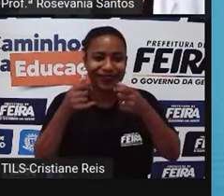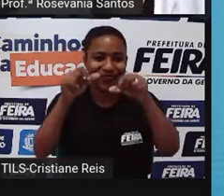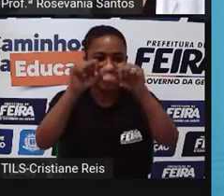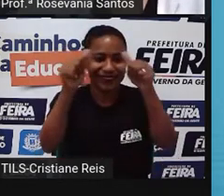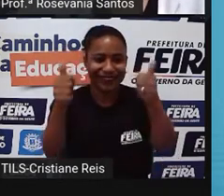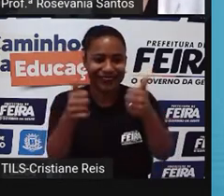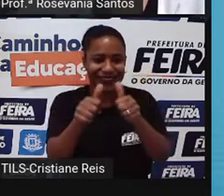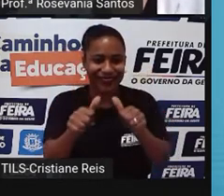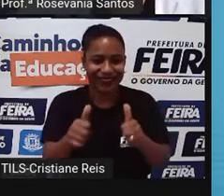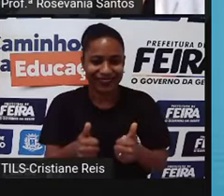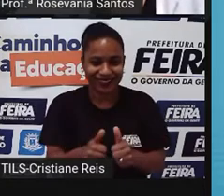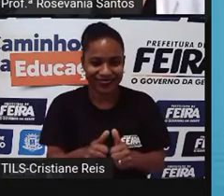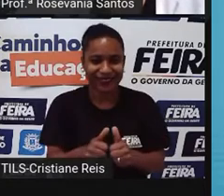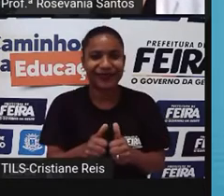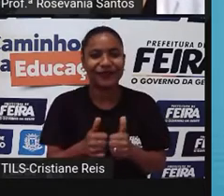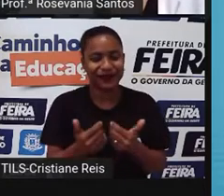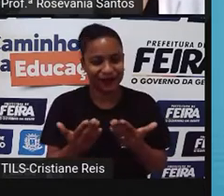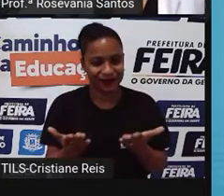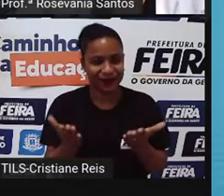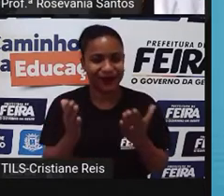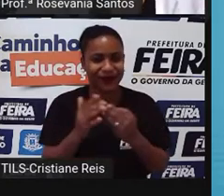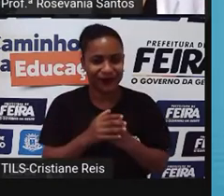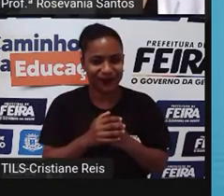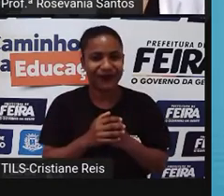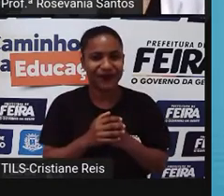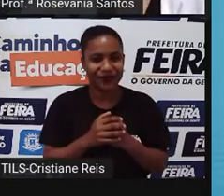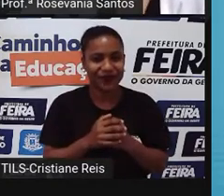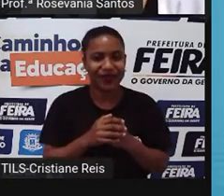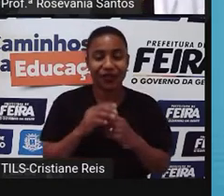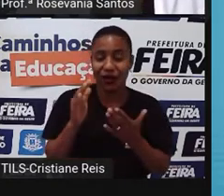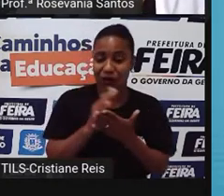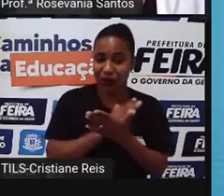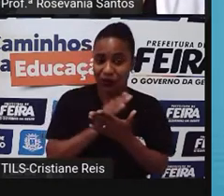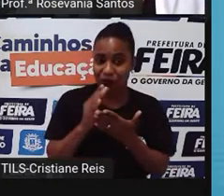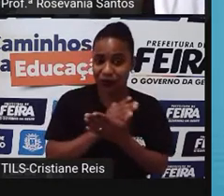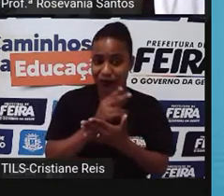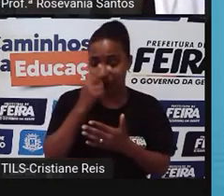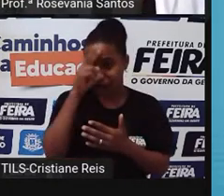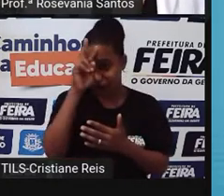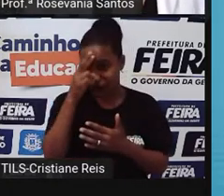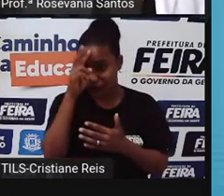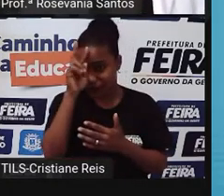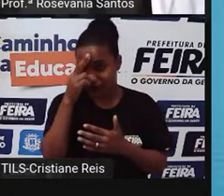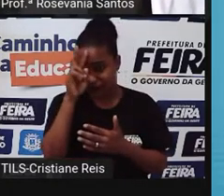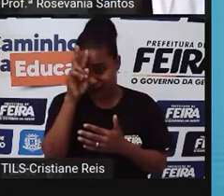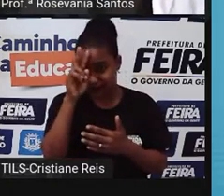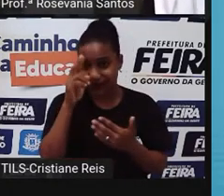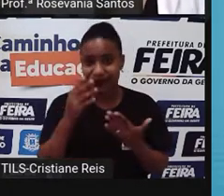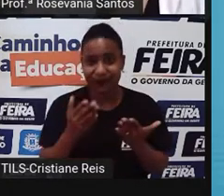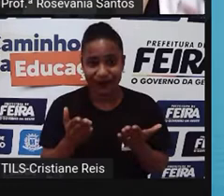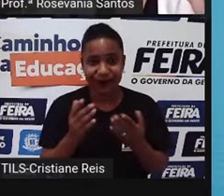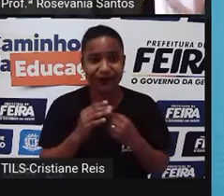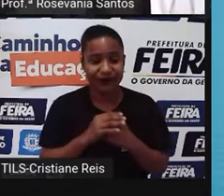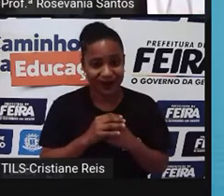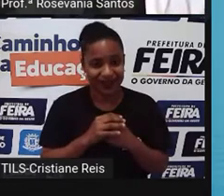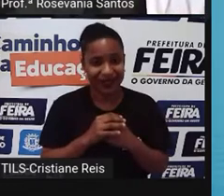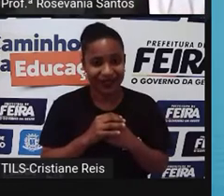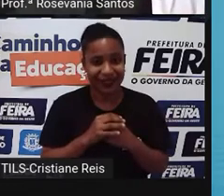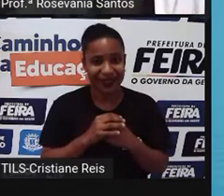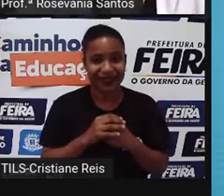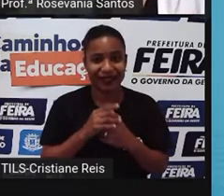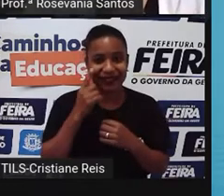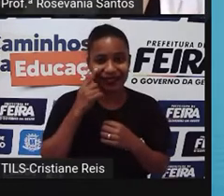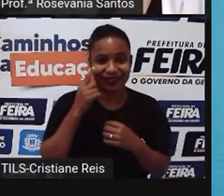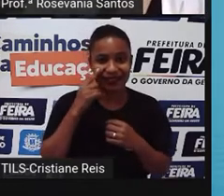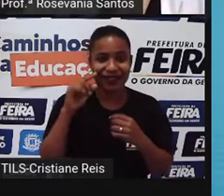russas que, segundo a história, né? Tem algumas histórias que dizem que ela não era, né? Necessariamente esse